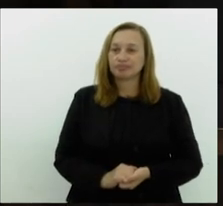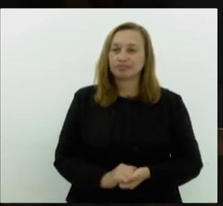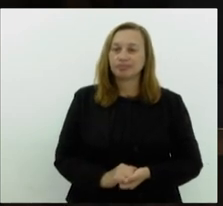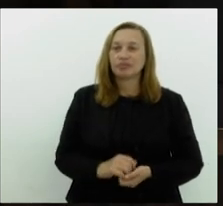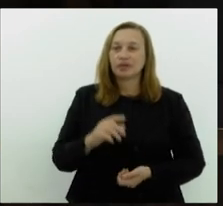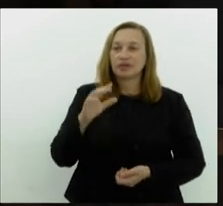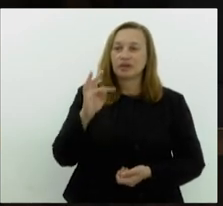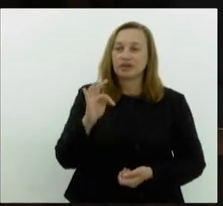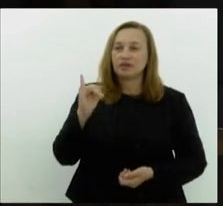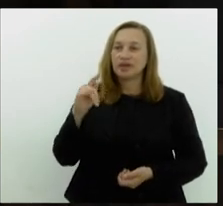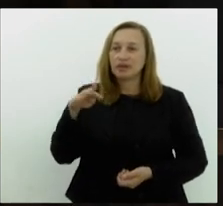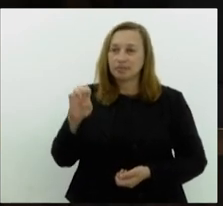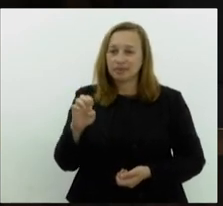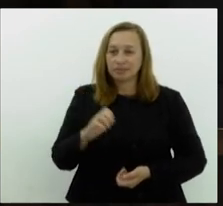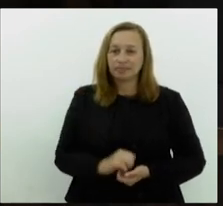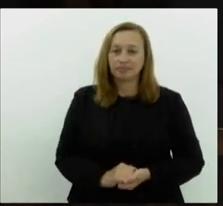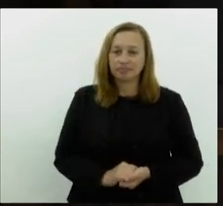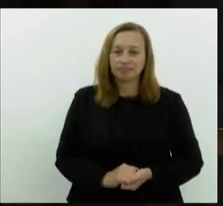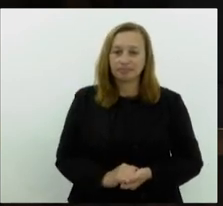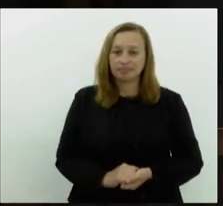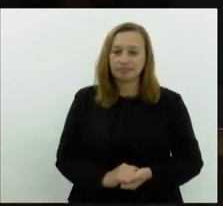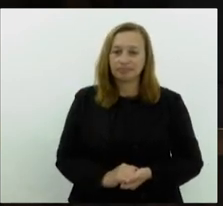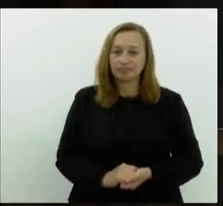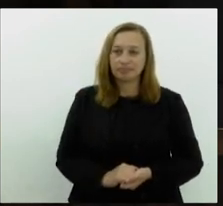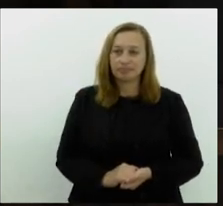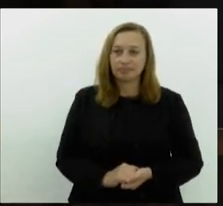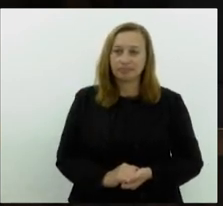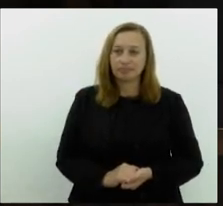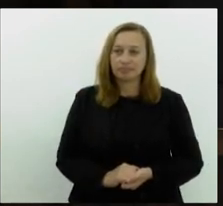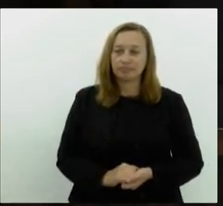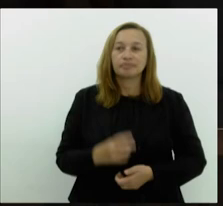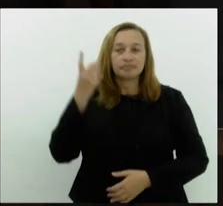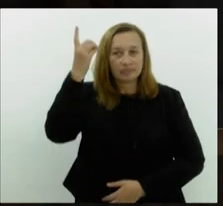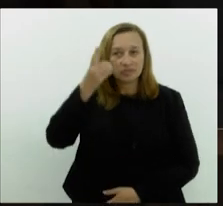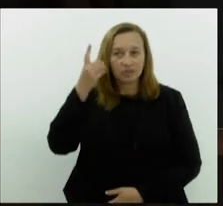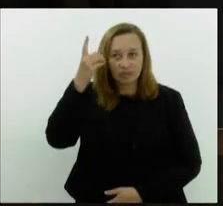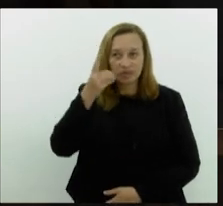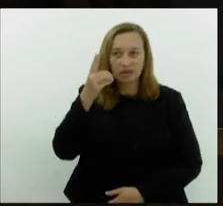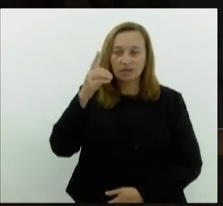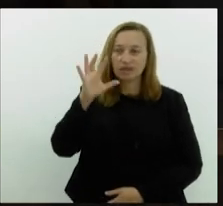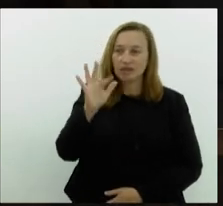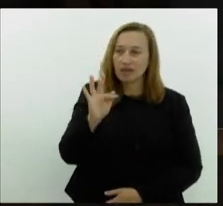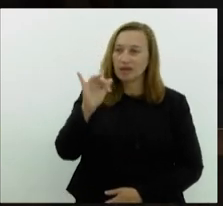Felipe Soares, nosso nobre deputado, Felipe Soares,